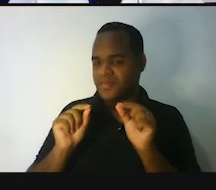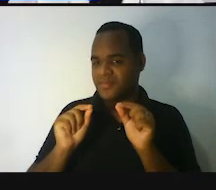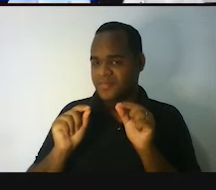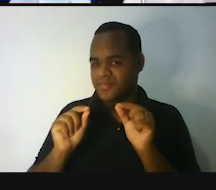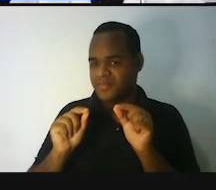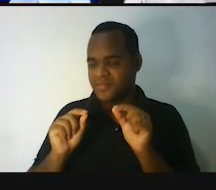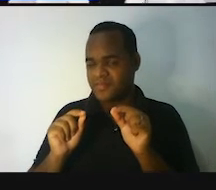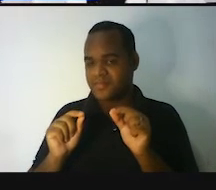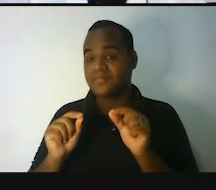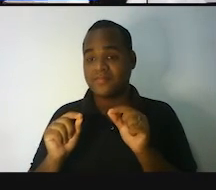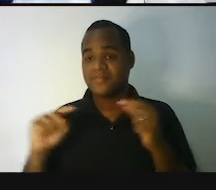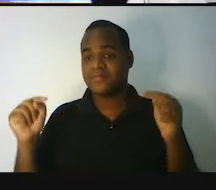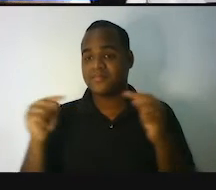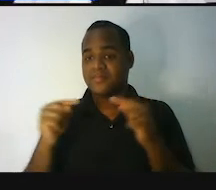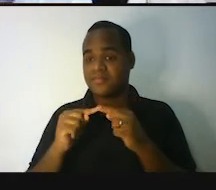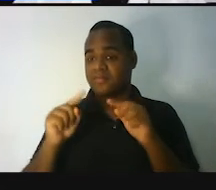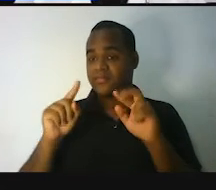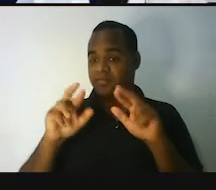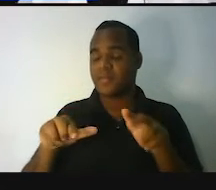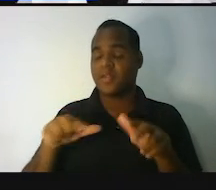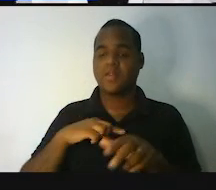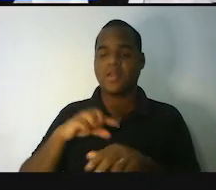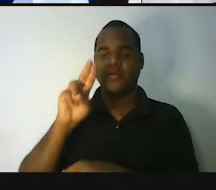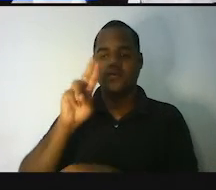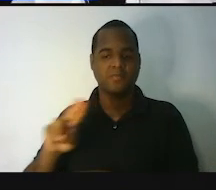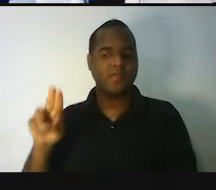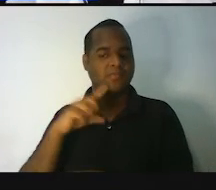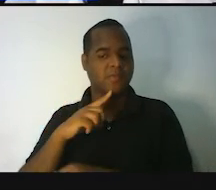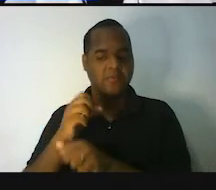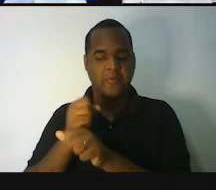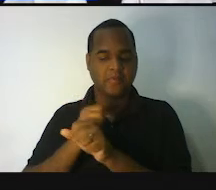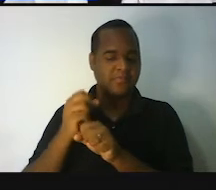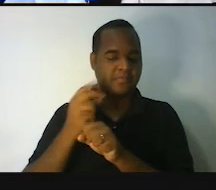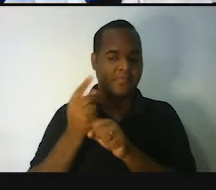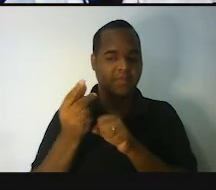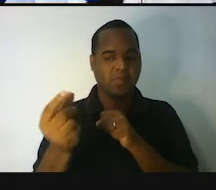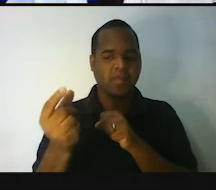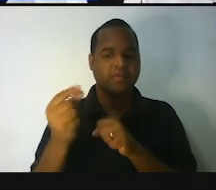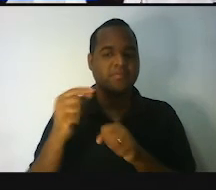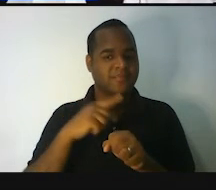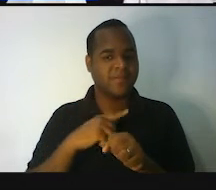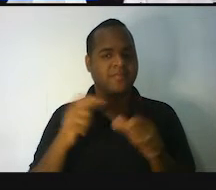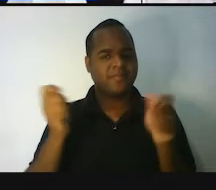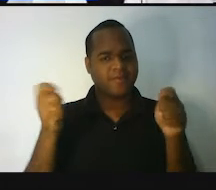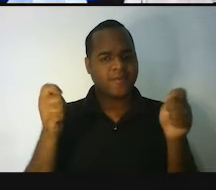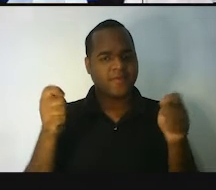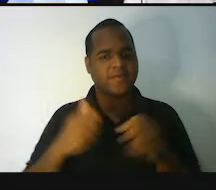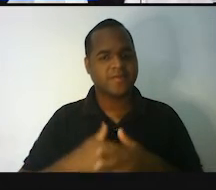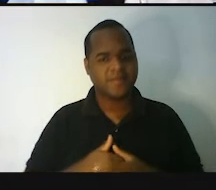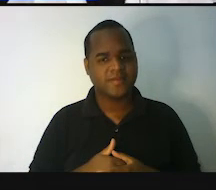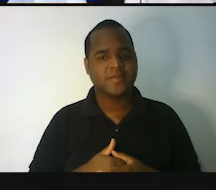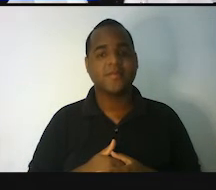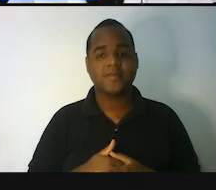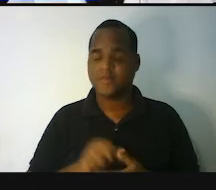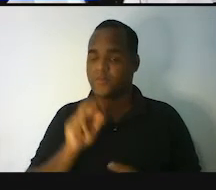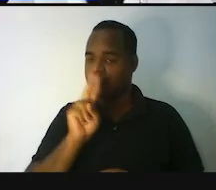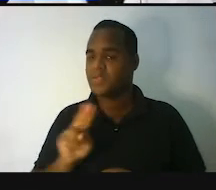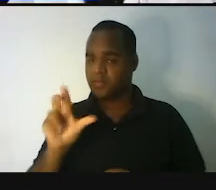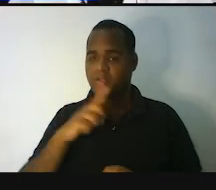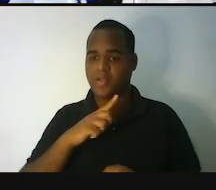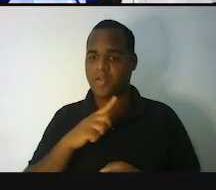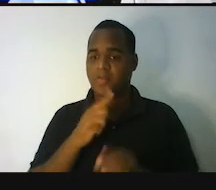E isso foi muito usado por vários povos e civilizações ao longo do tempo. E é possível ainda usar hoje